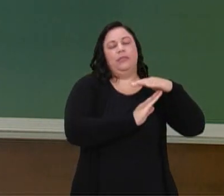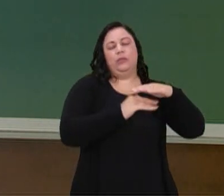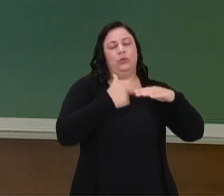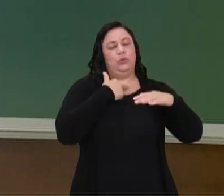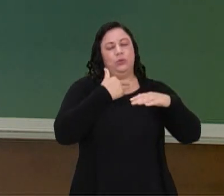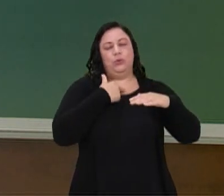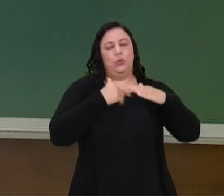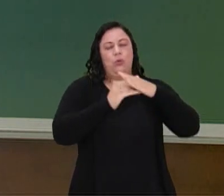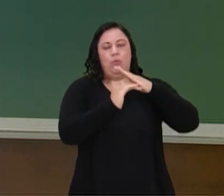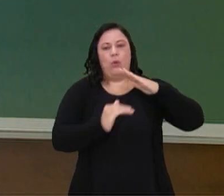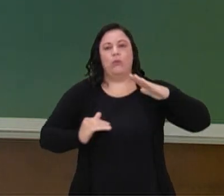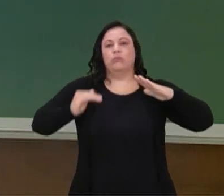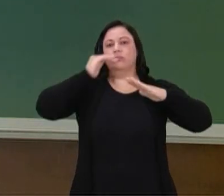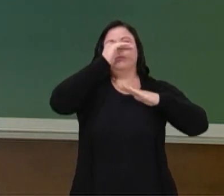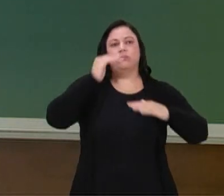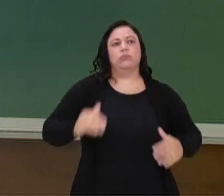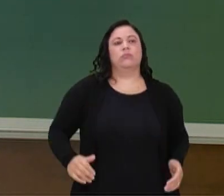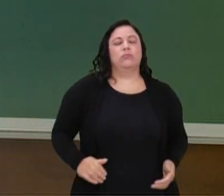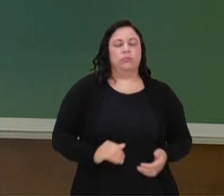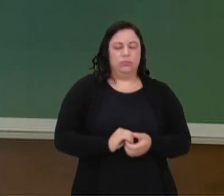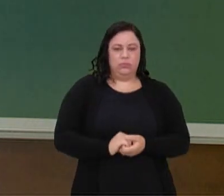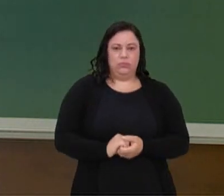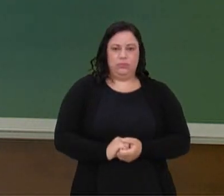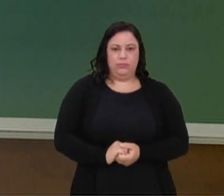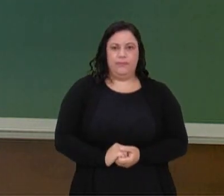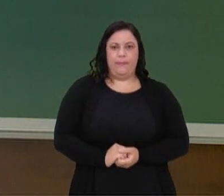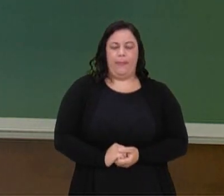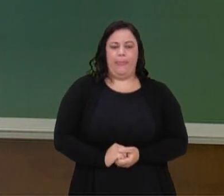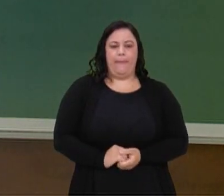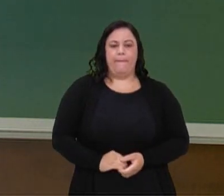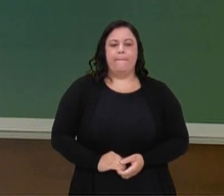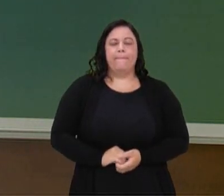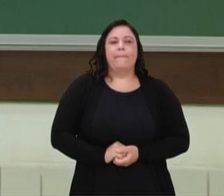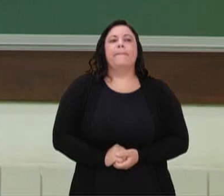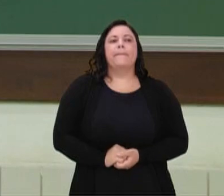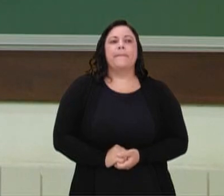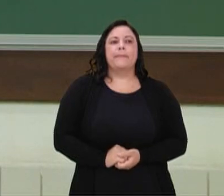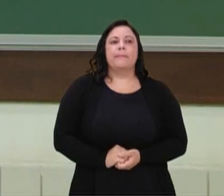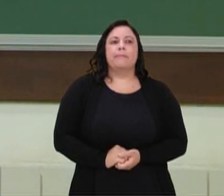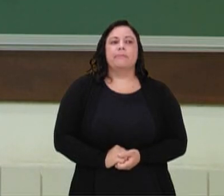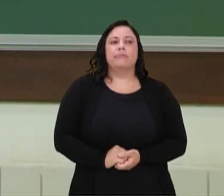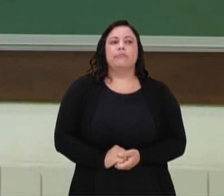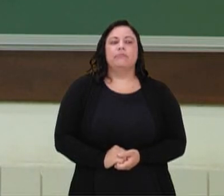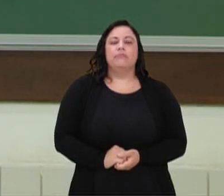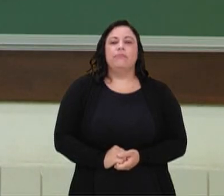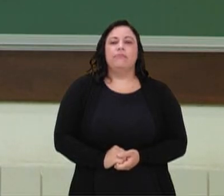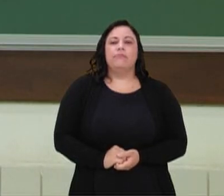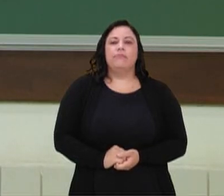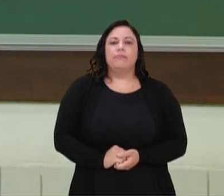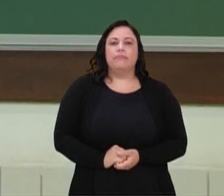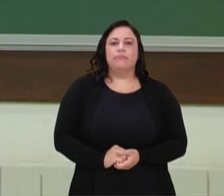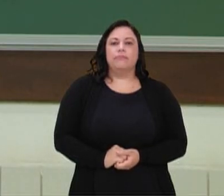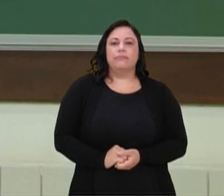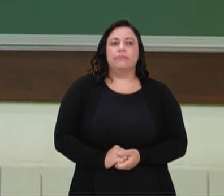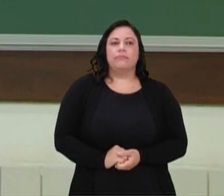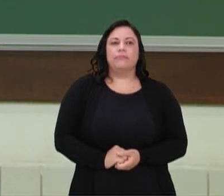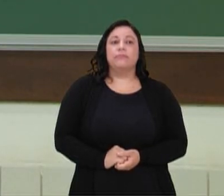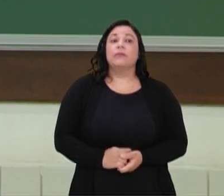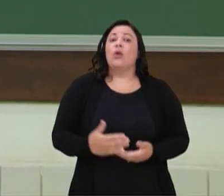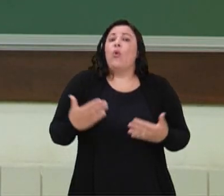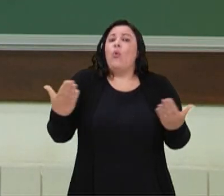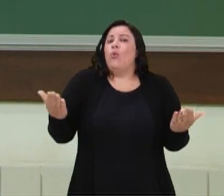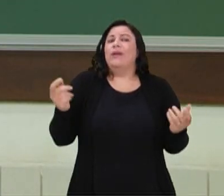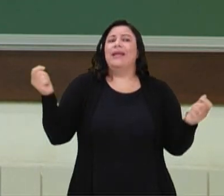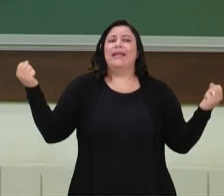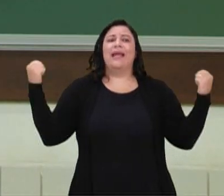falado nessa nossa aula. Daí a gente veio e falou sobre a ginástica laboral. O que é a ginástica laboral?